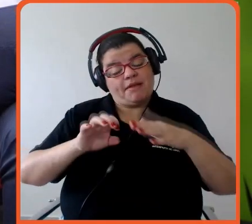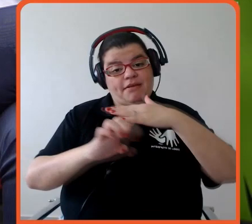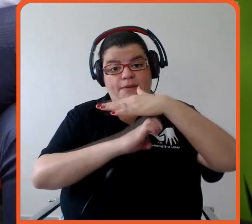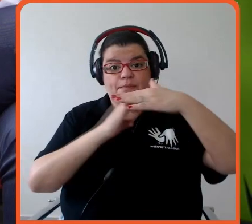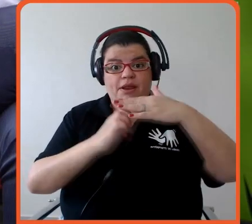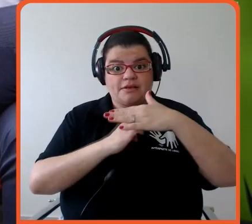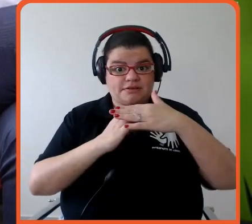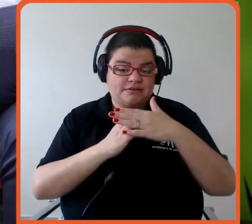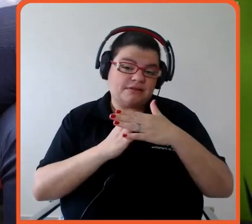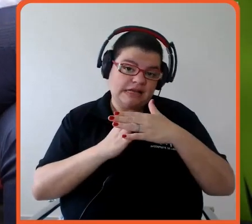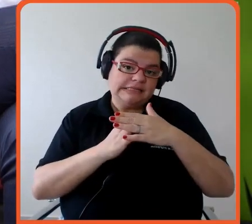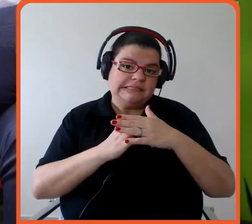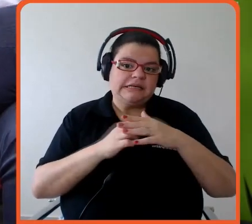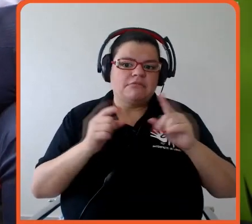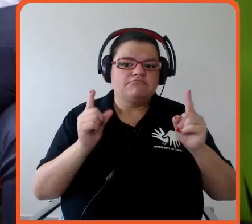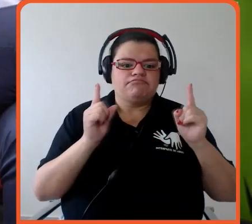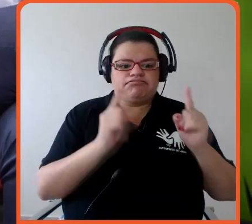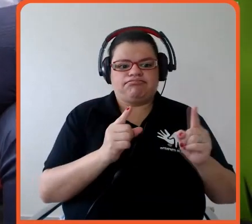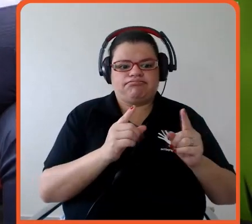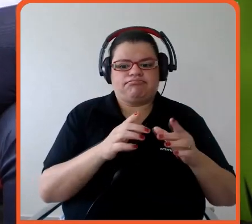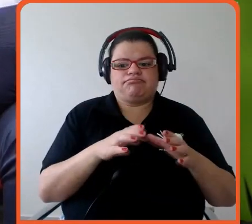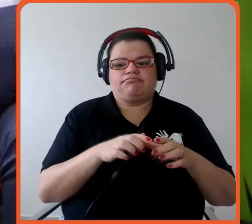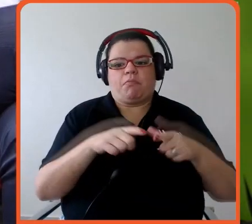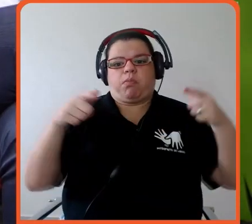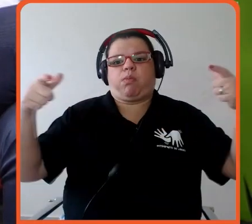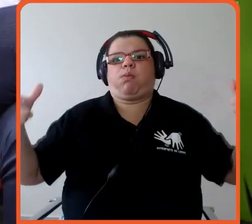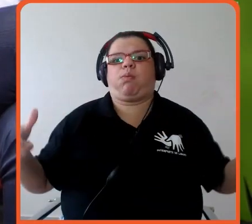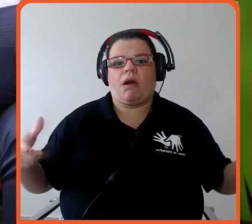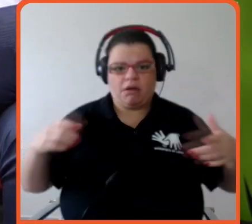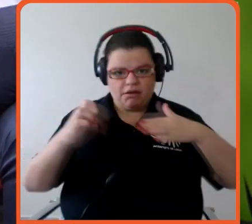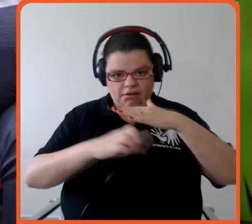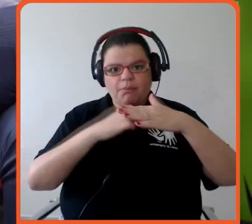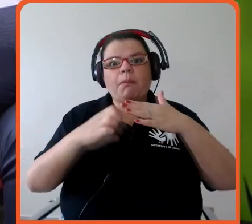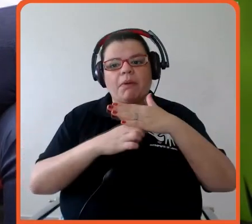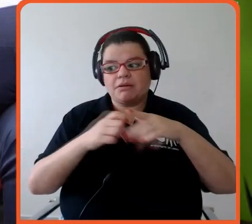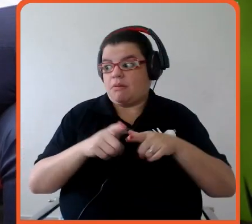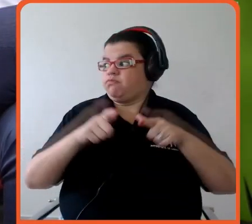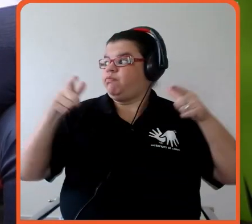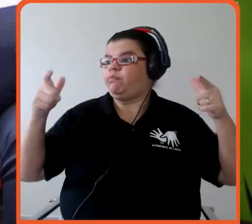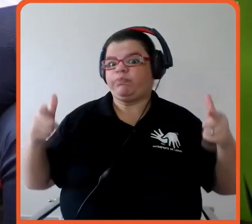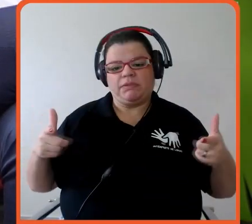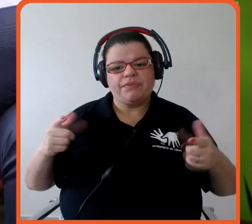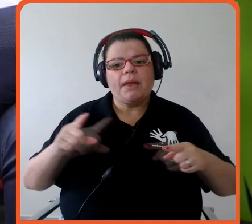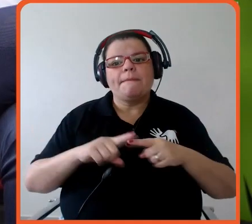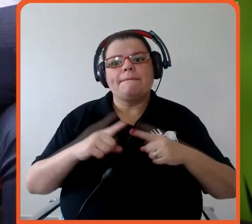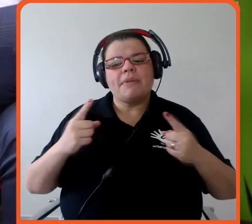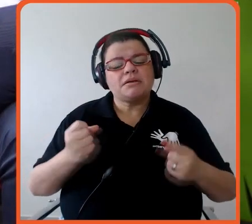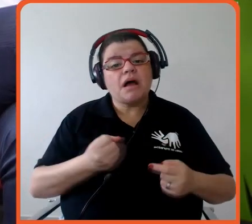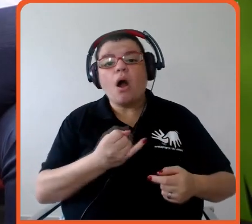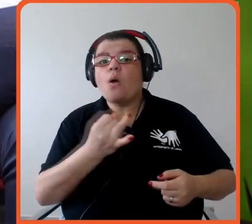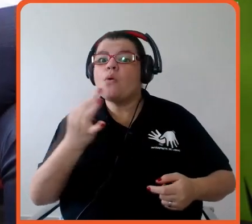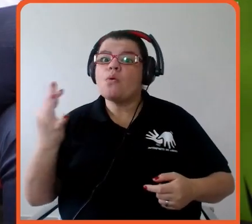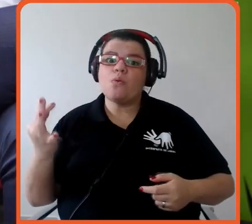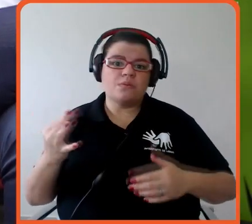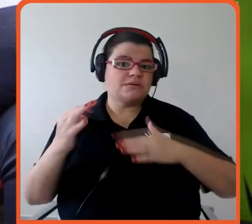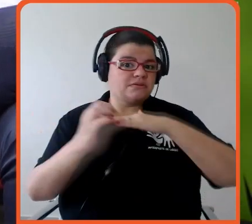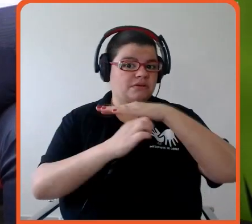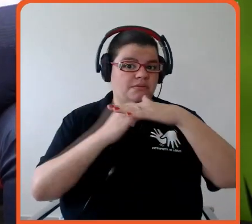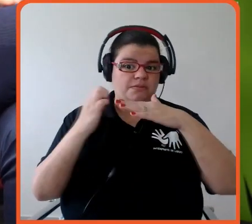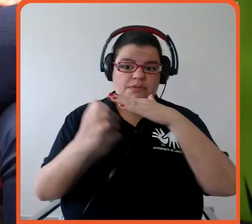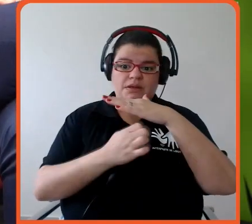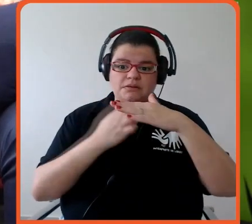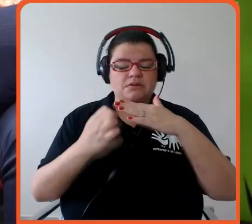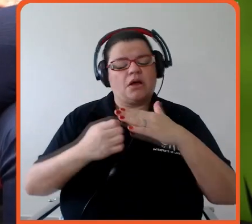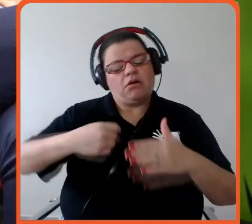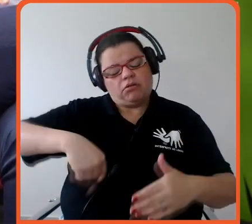bastante local, numa comunidade, num bairro, numa cidade, num município, etc., mas algumas empresas pela dimensão, e as empresas que a gente está falando aqui têm